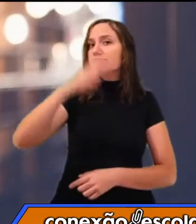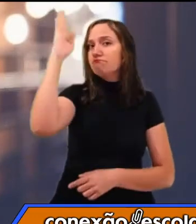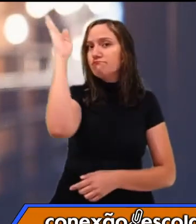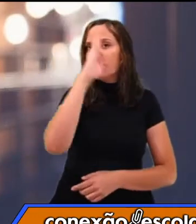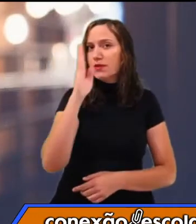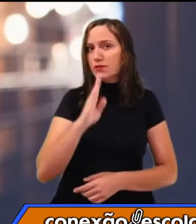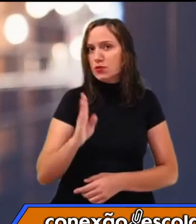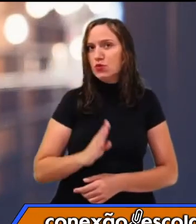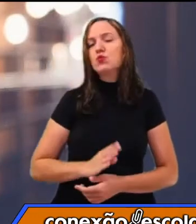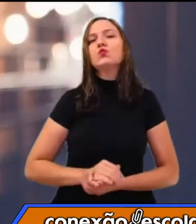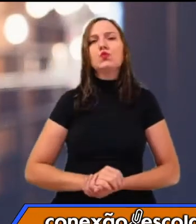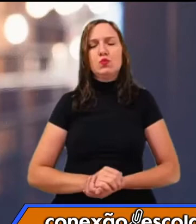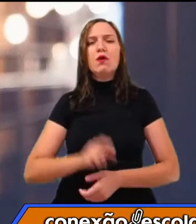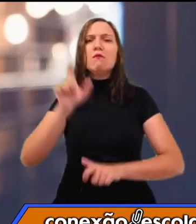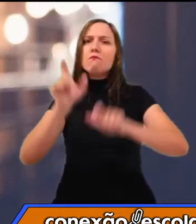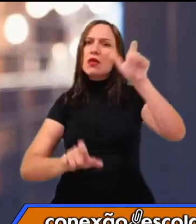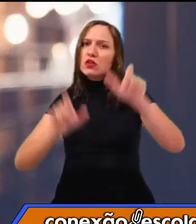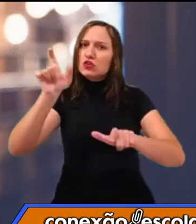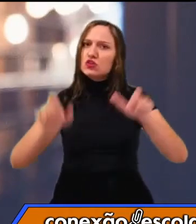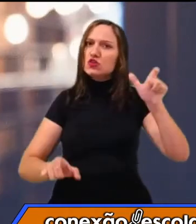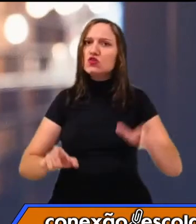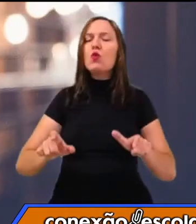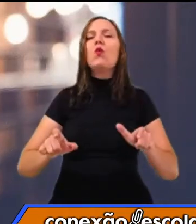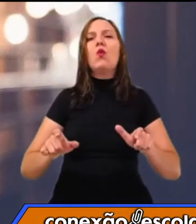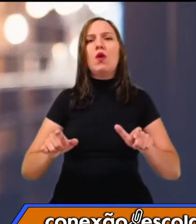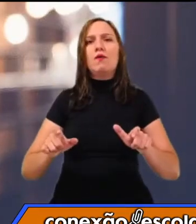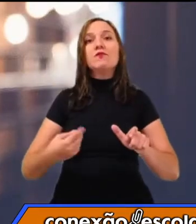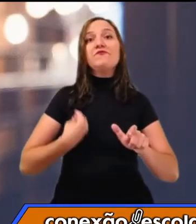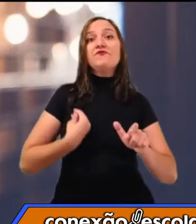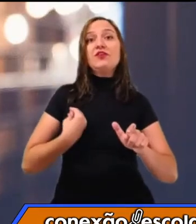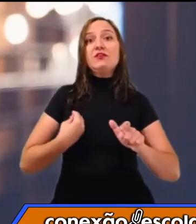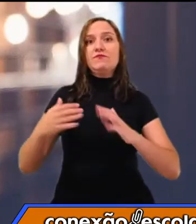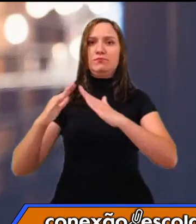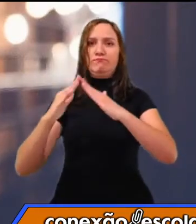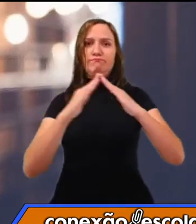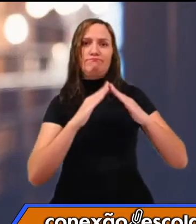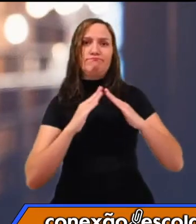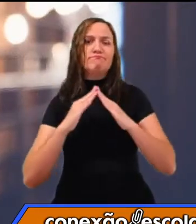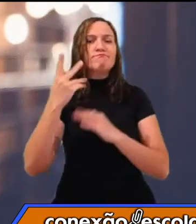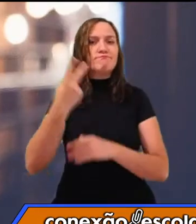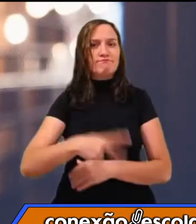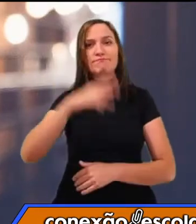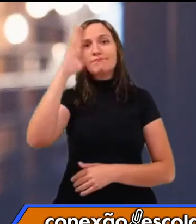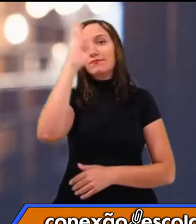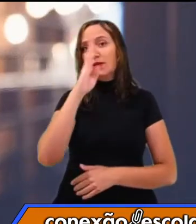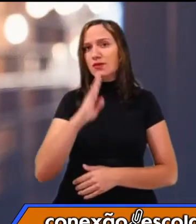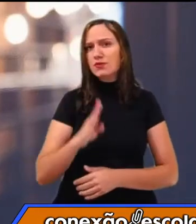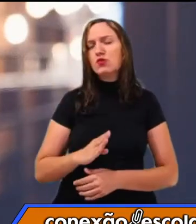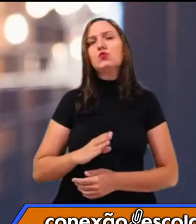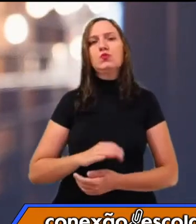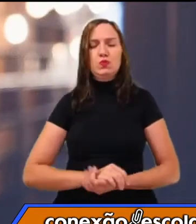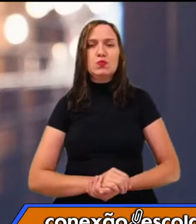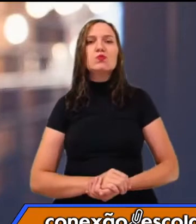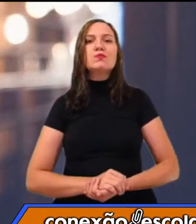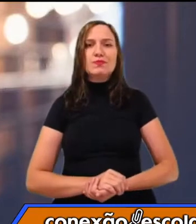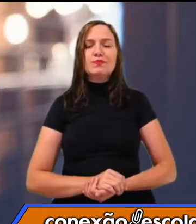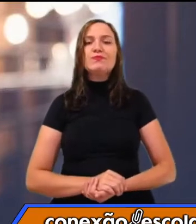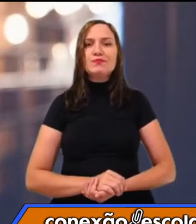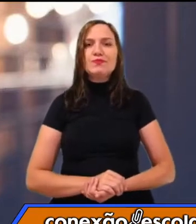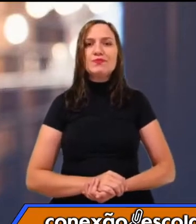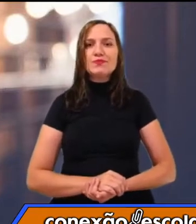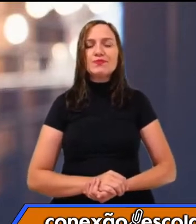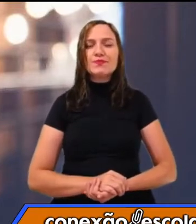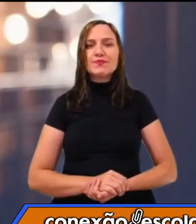né? Sociedade das pessoas que... formada pelas pessoas que moram no Brasil, que são brasileiros, né?